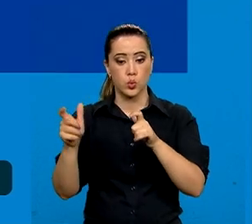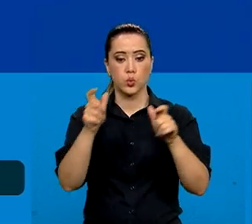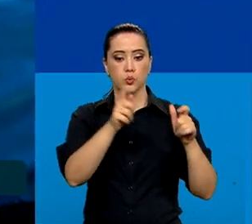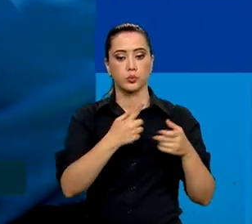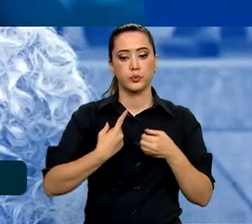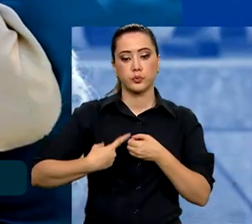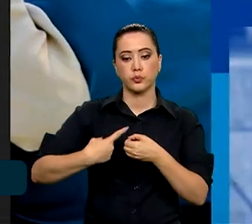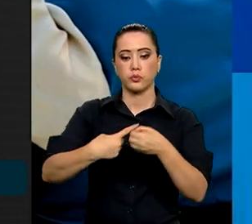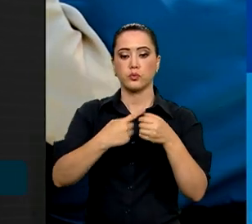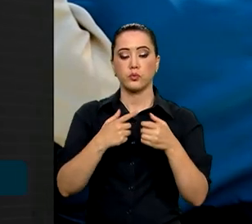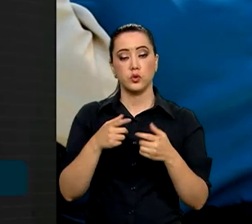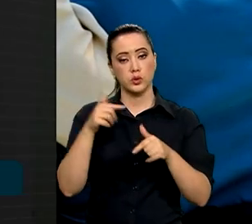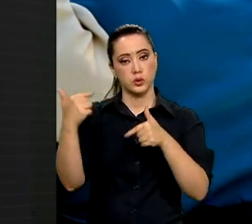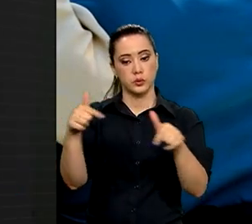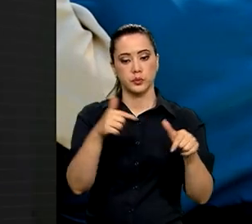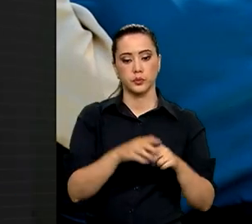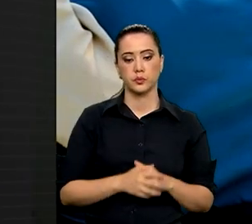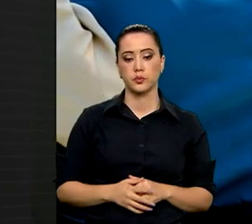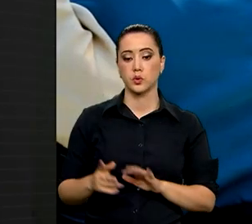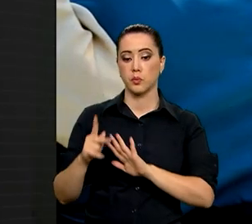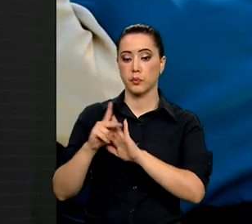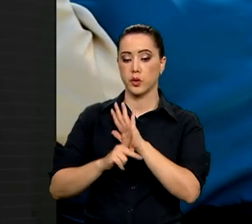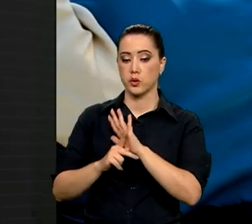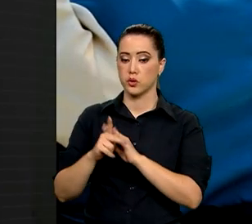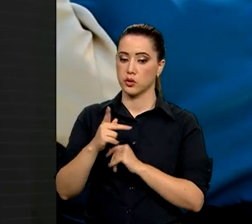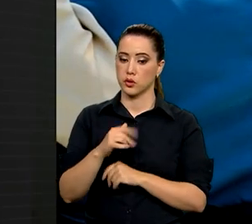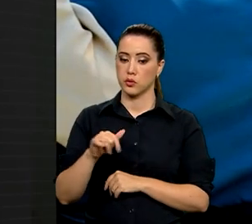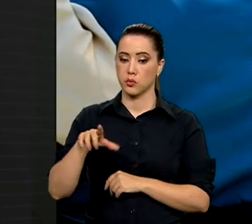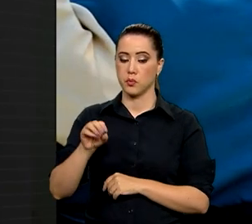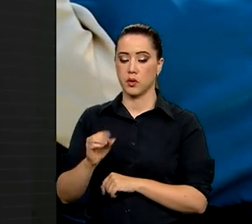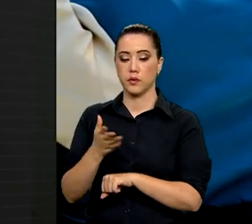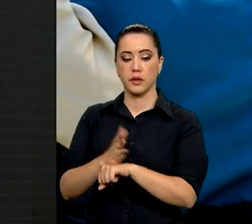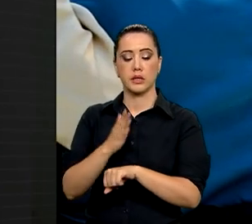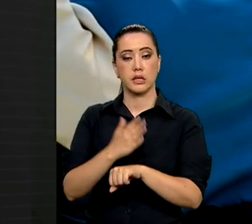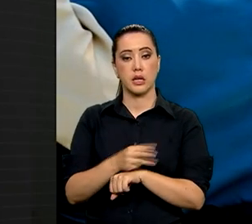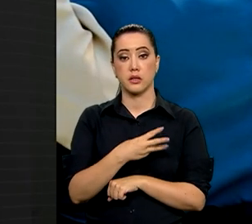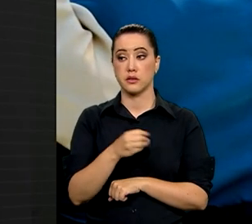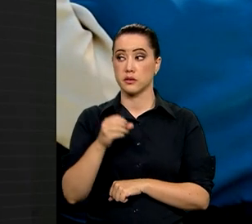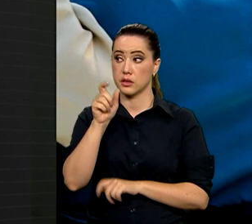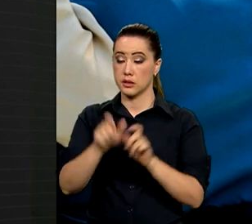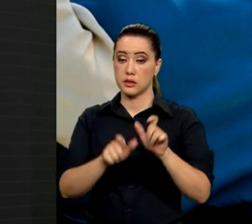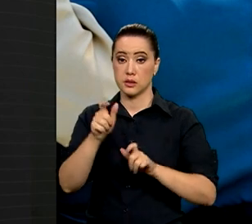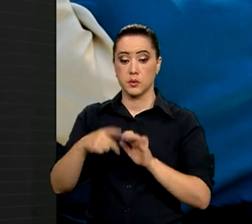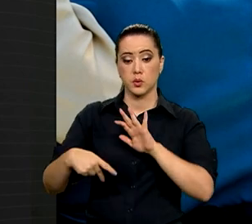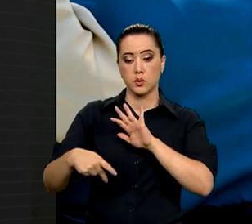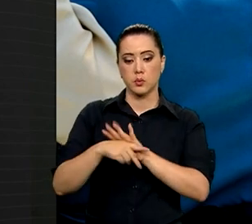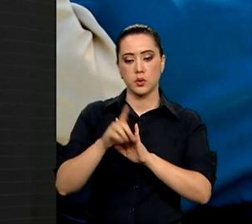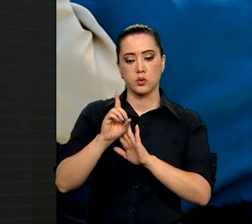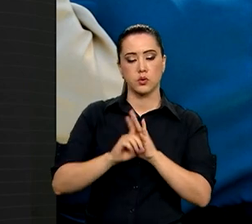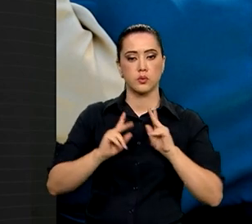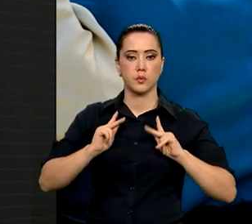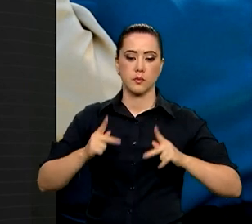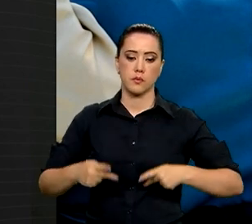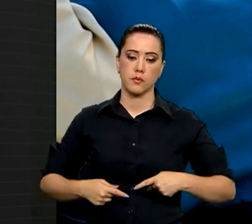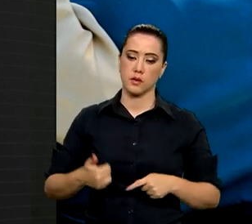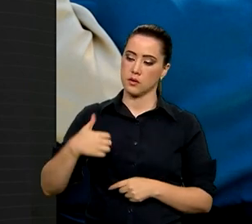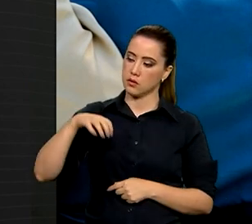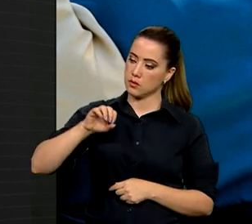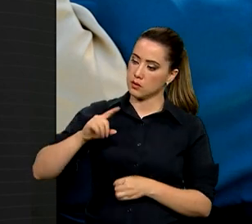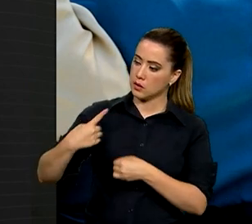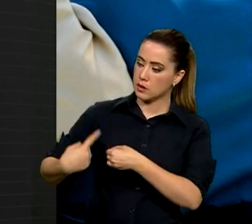municípios onde vão atuar. O projeto piloto do programa vai capacitar 300 agentes que atuarão em 10